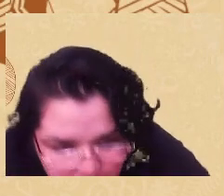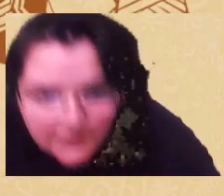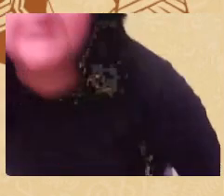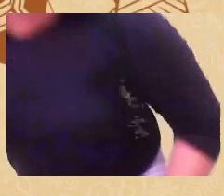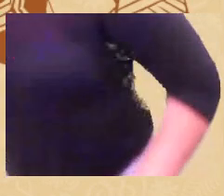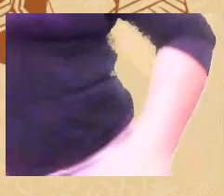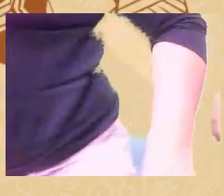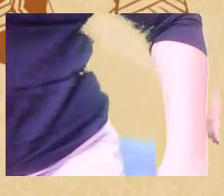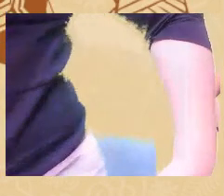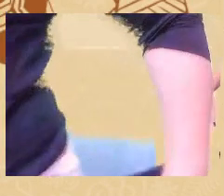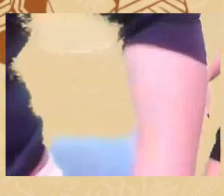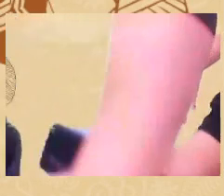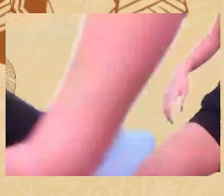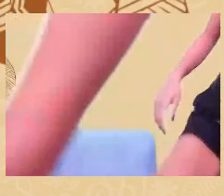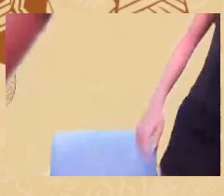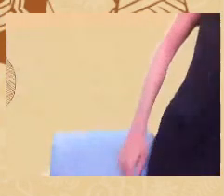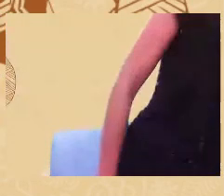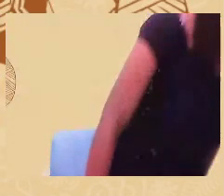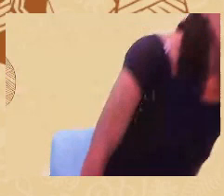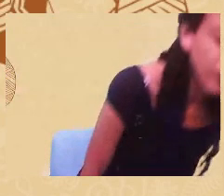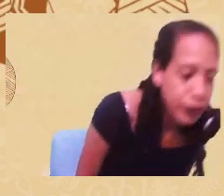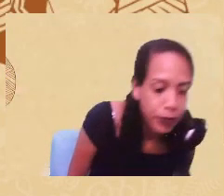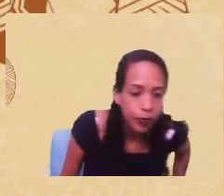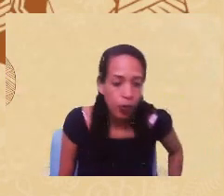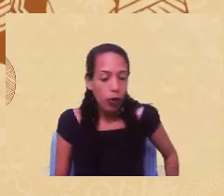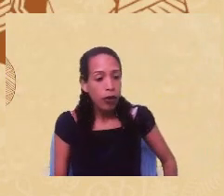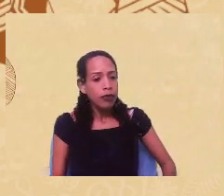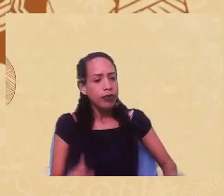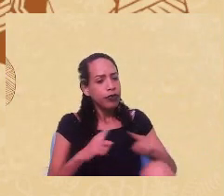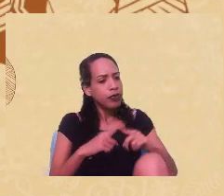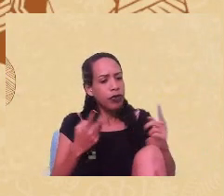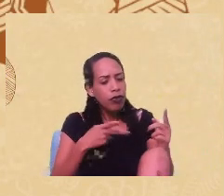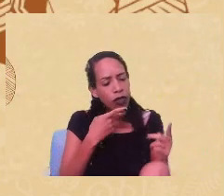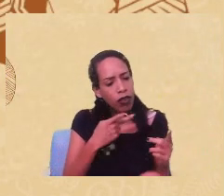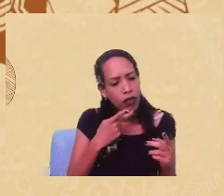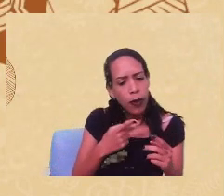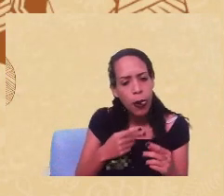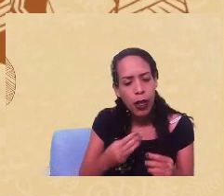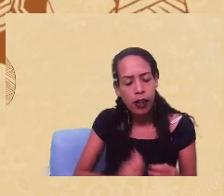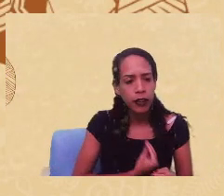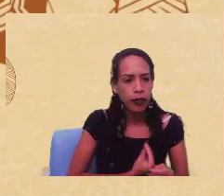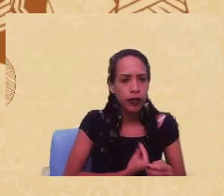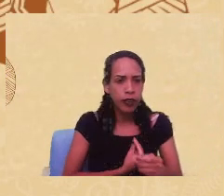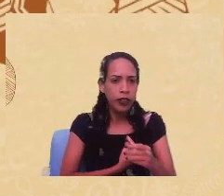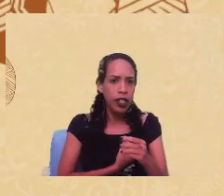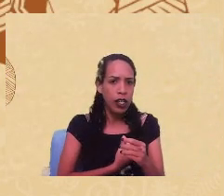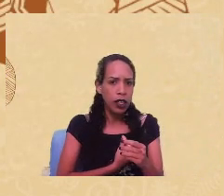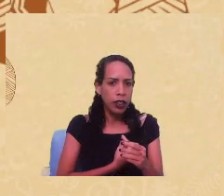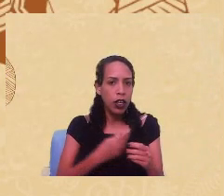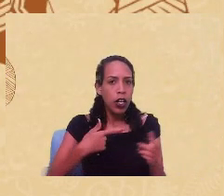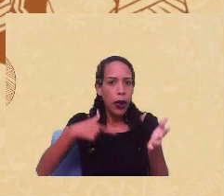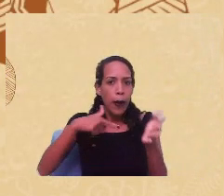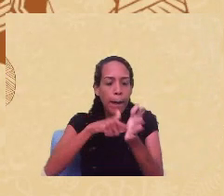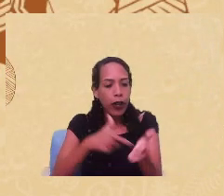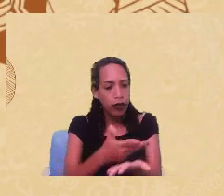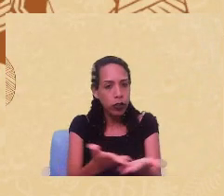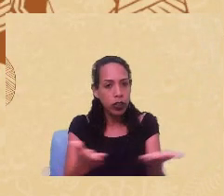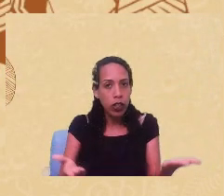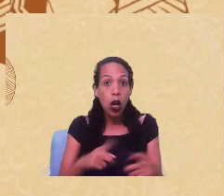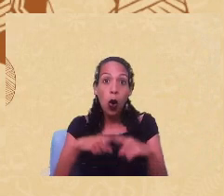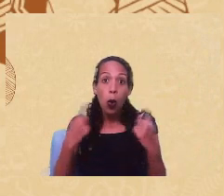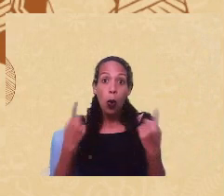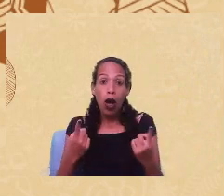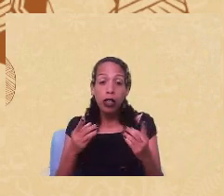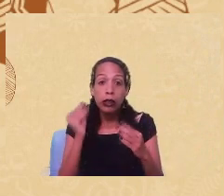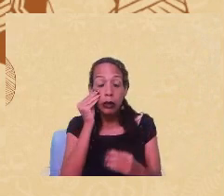-tratos. E aí vocês podem dizer, ah, mas é porque são mulheres que estão vivendo abortos. eu pergunto a vocês, né, quais são as experiências